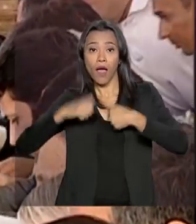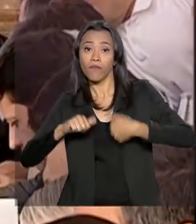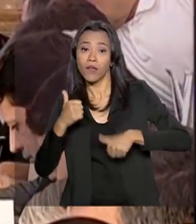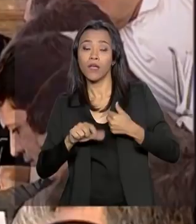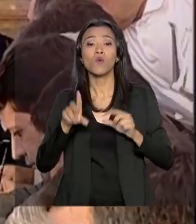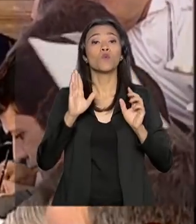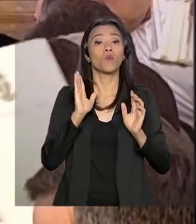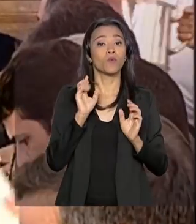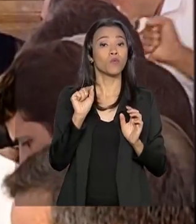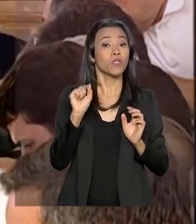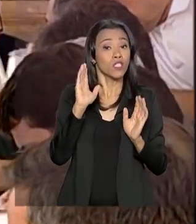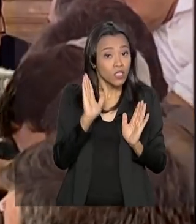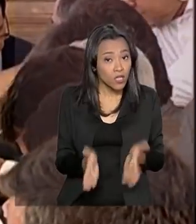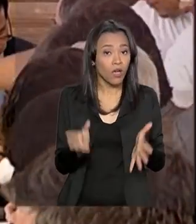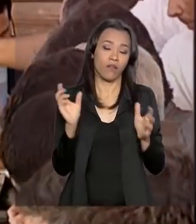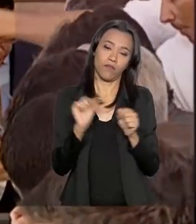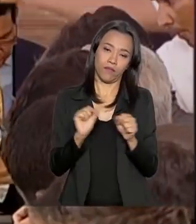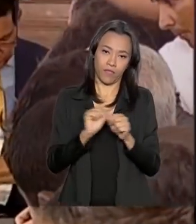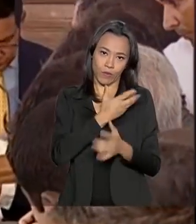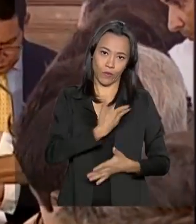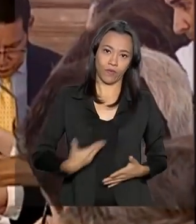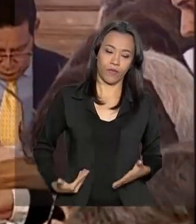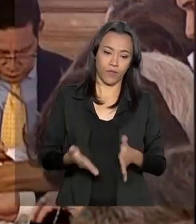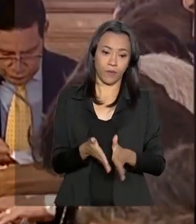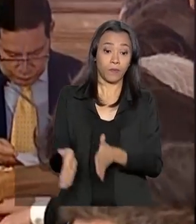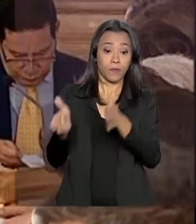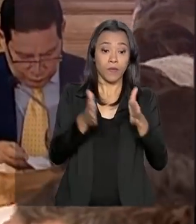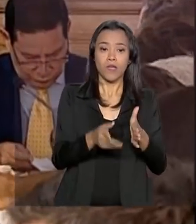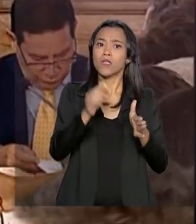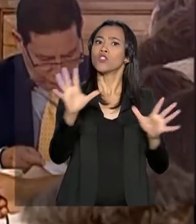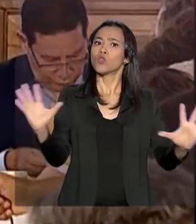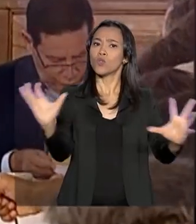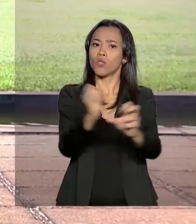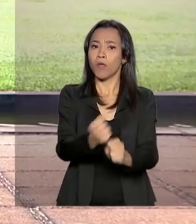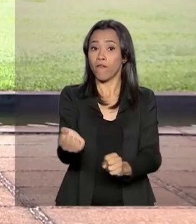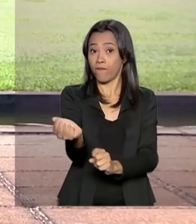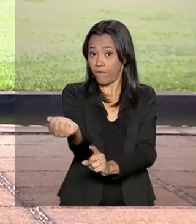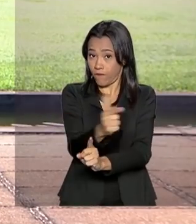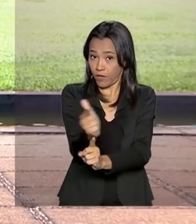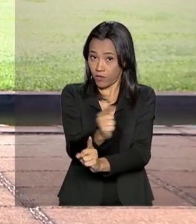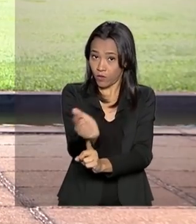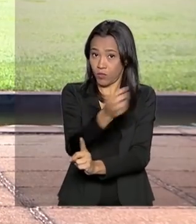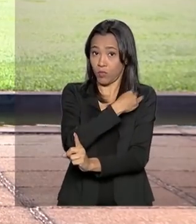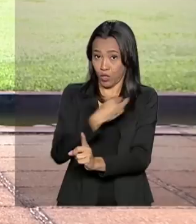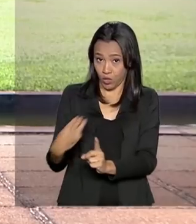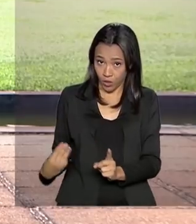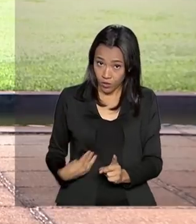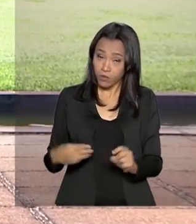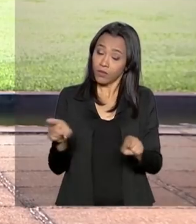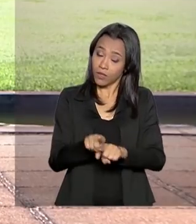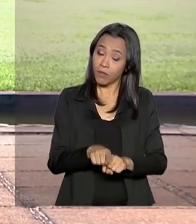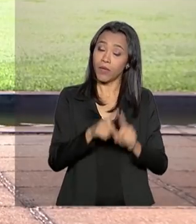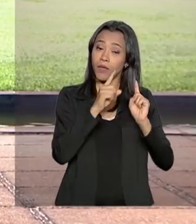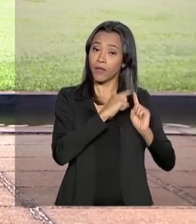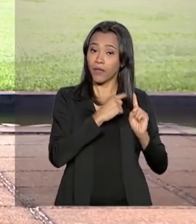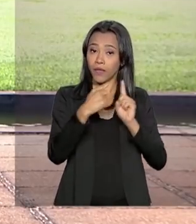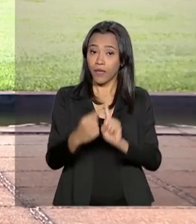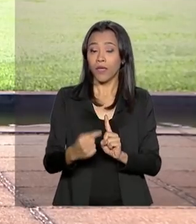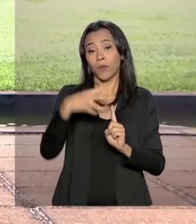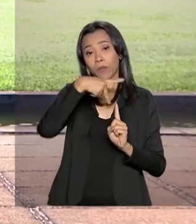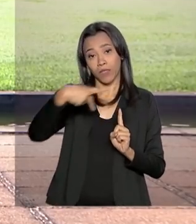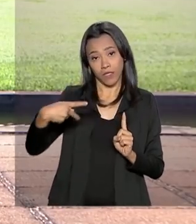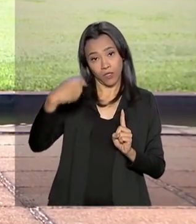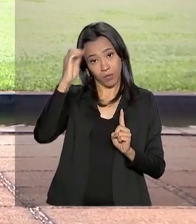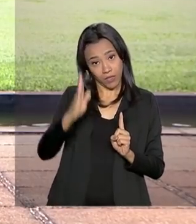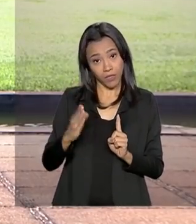pelo governo. O Conselho de Governo é formado por todos os 22 ministros de Estado e também pelo presidente e o vice-presidente da